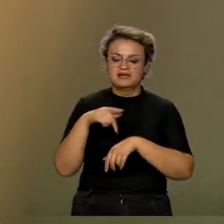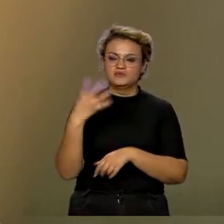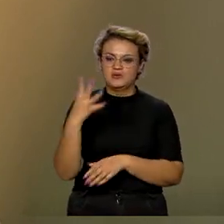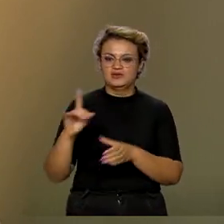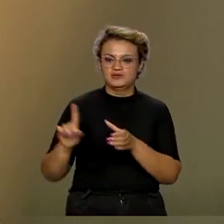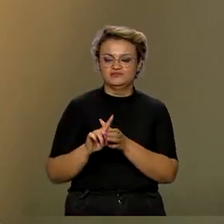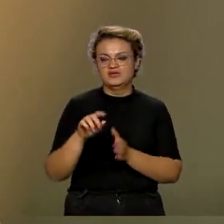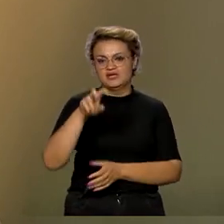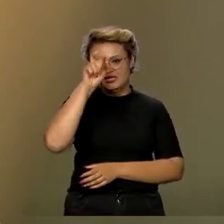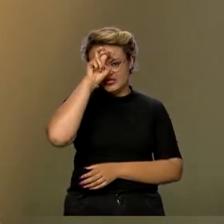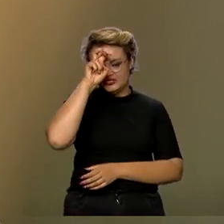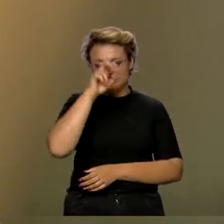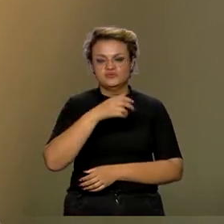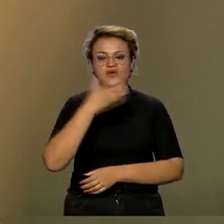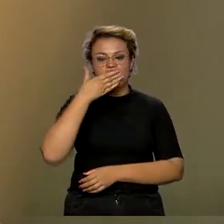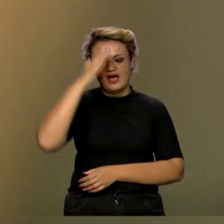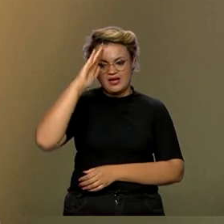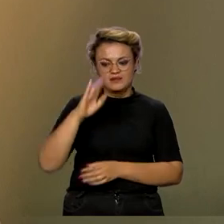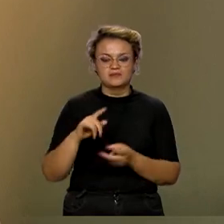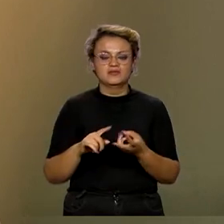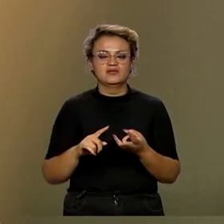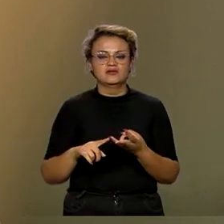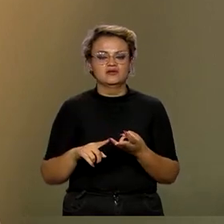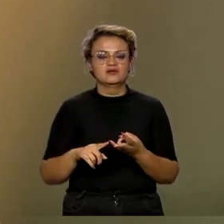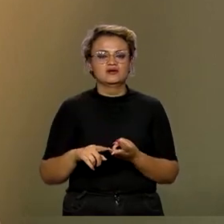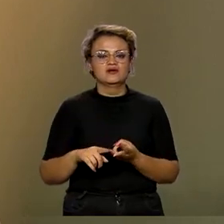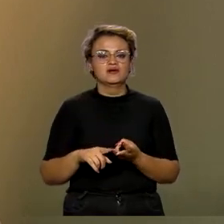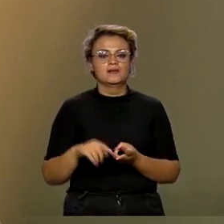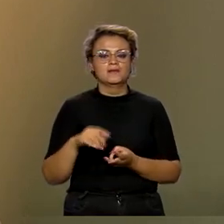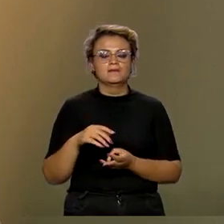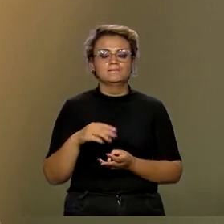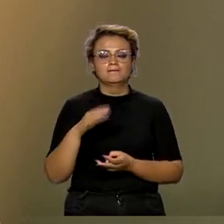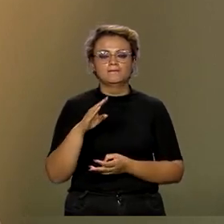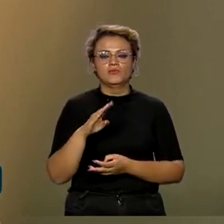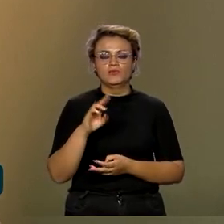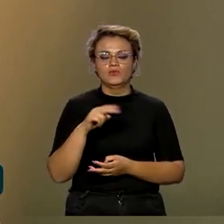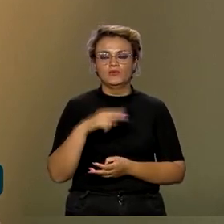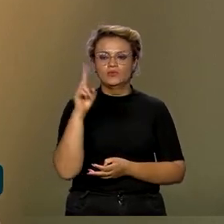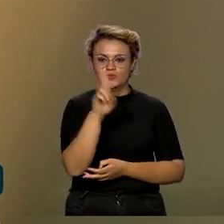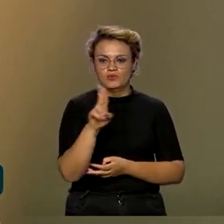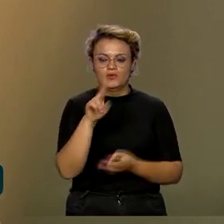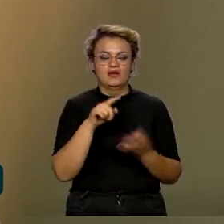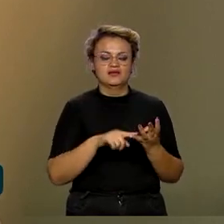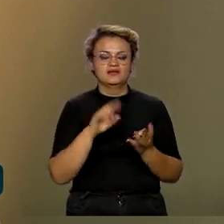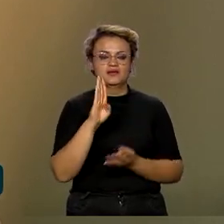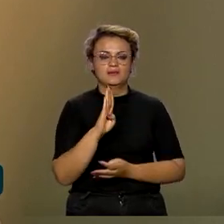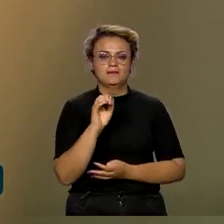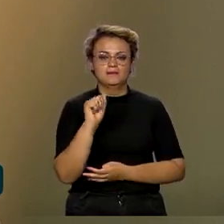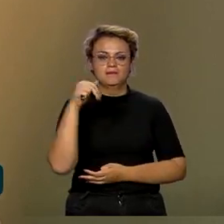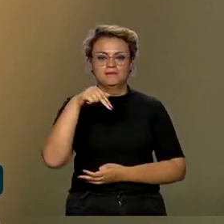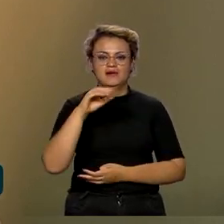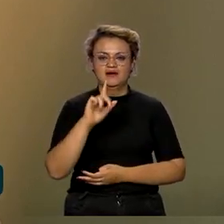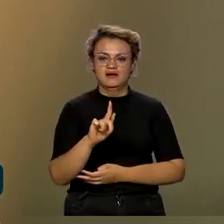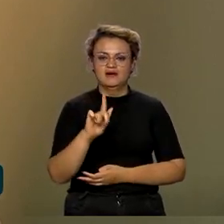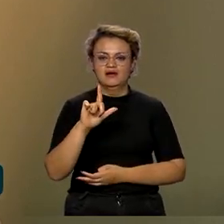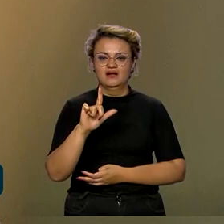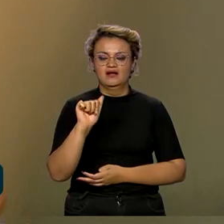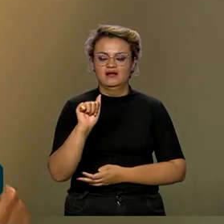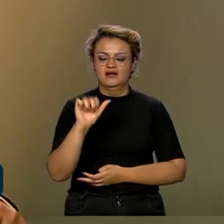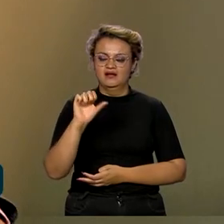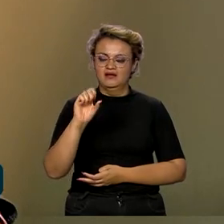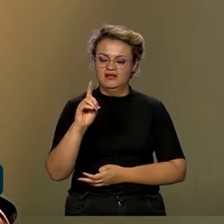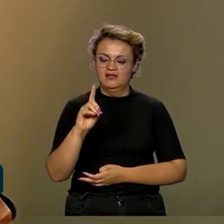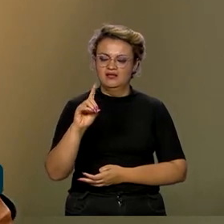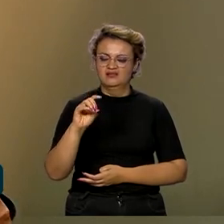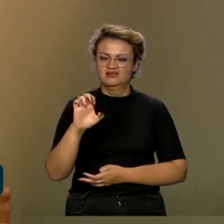Egito, Emirado Árabes Unidos, Bangladesh e o Uruguai. Então, existe uma lista de países querendo entrar também